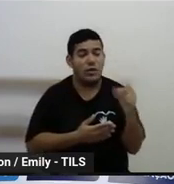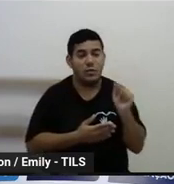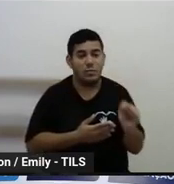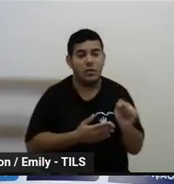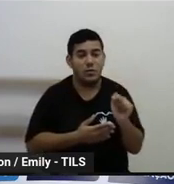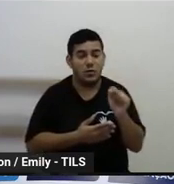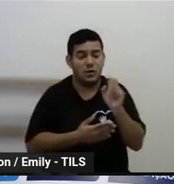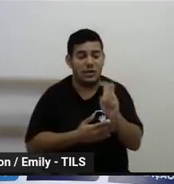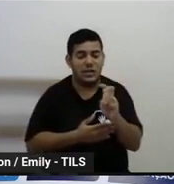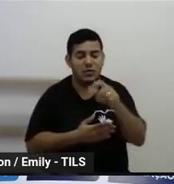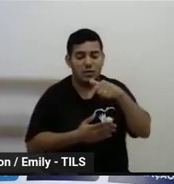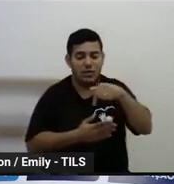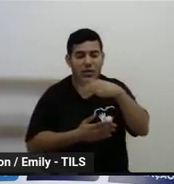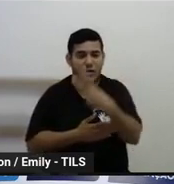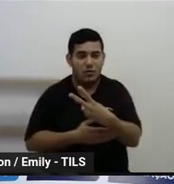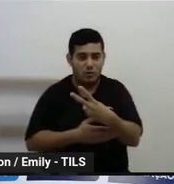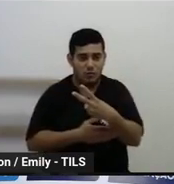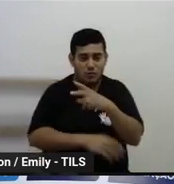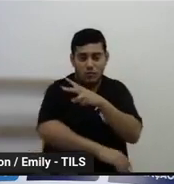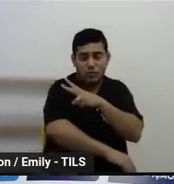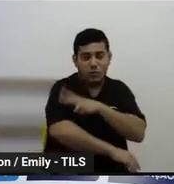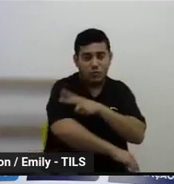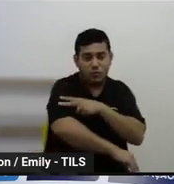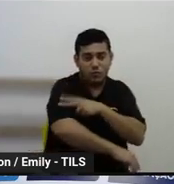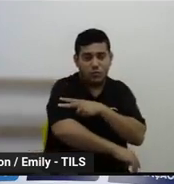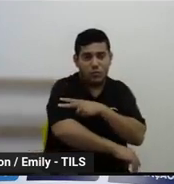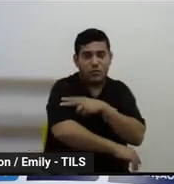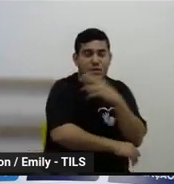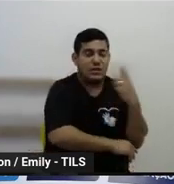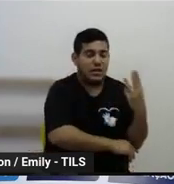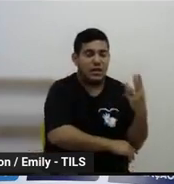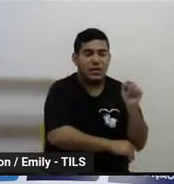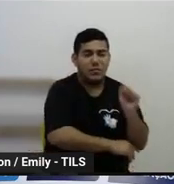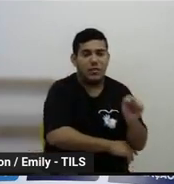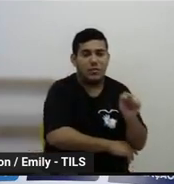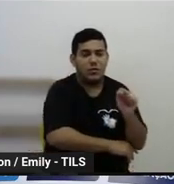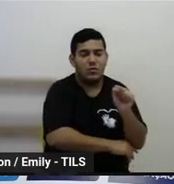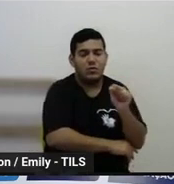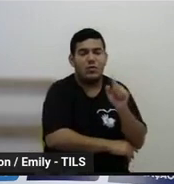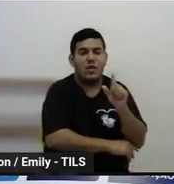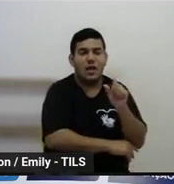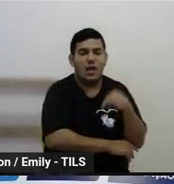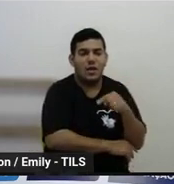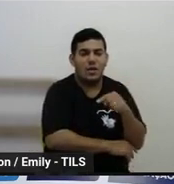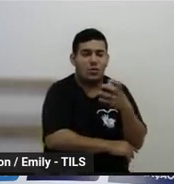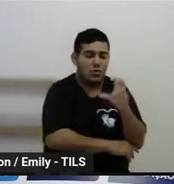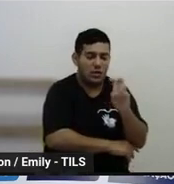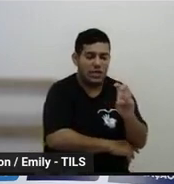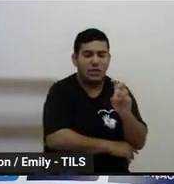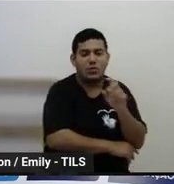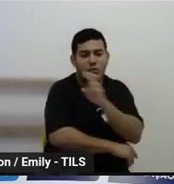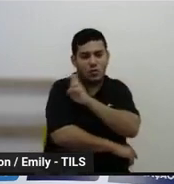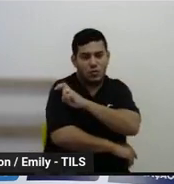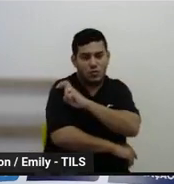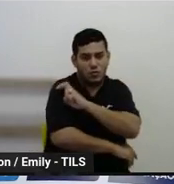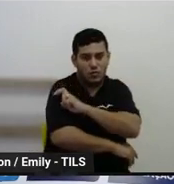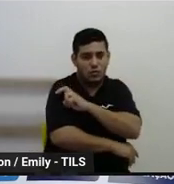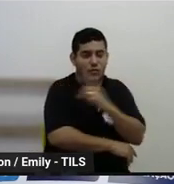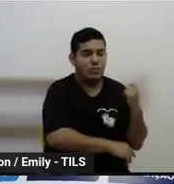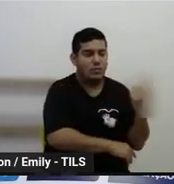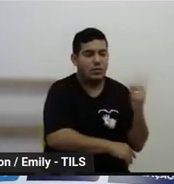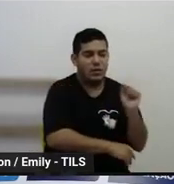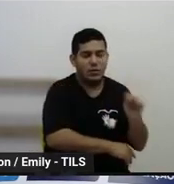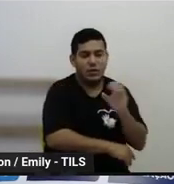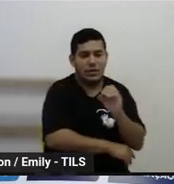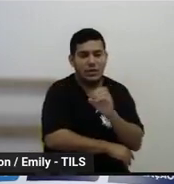estudantes do segundo ano, 3.386 estudantes do quinto ano e 1.002